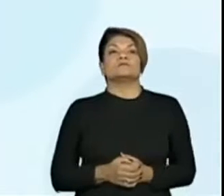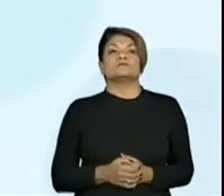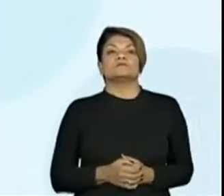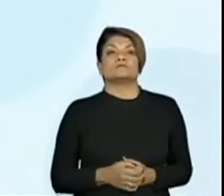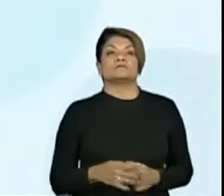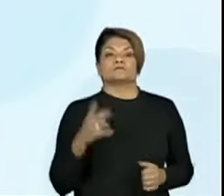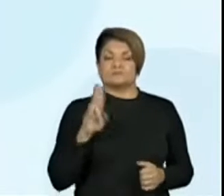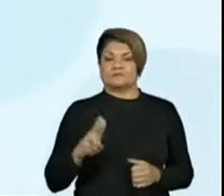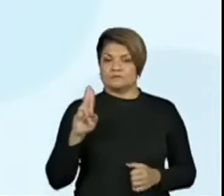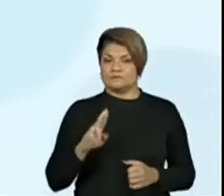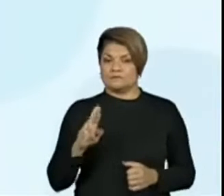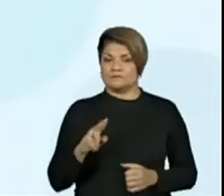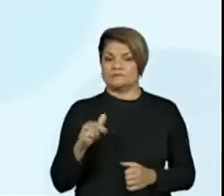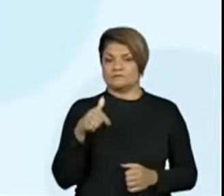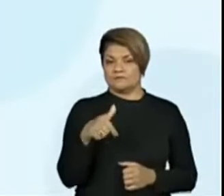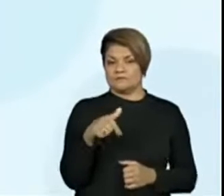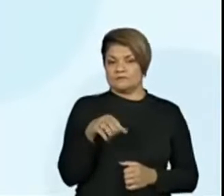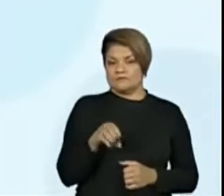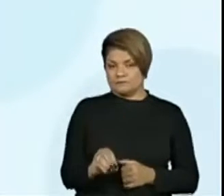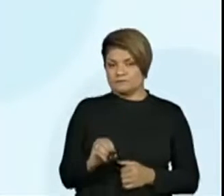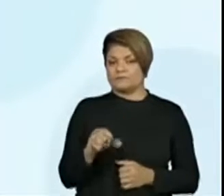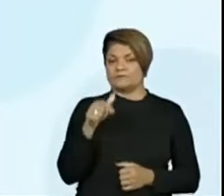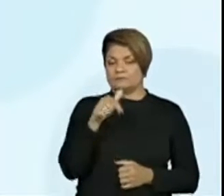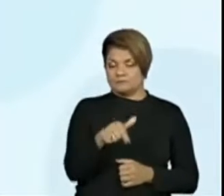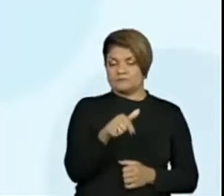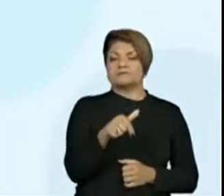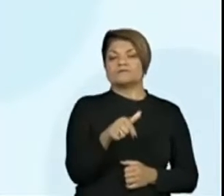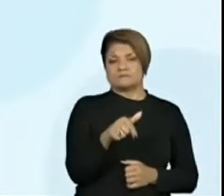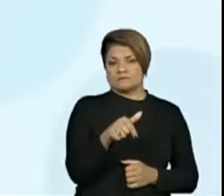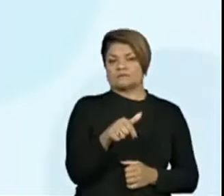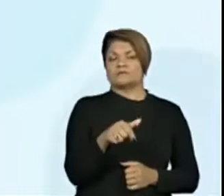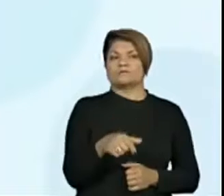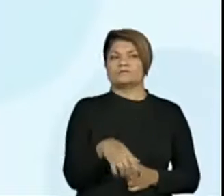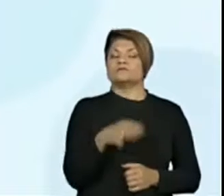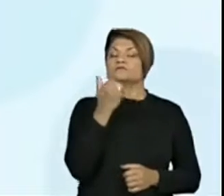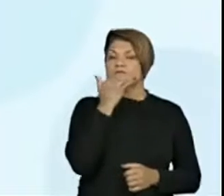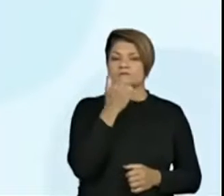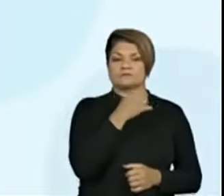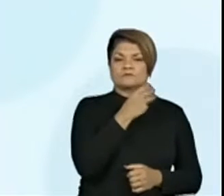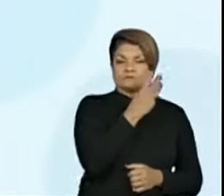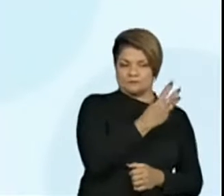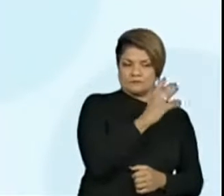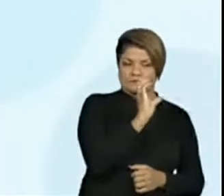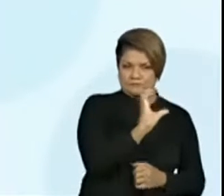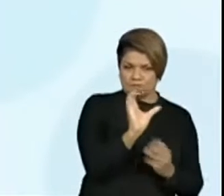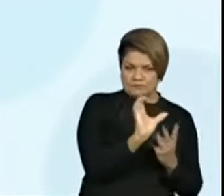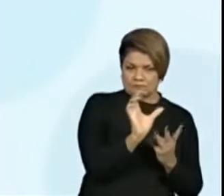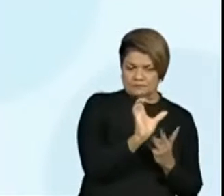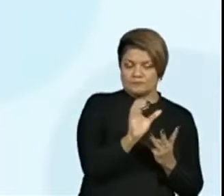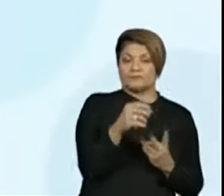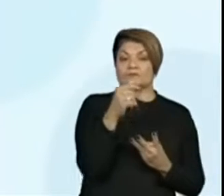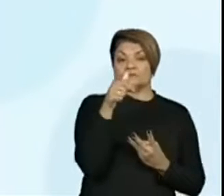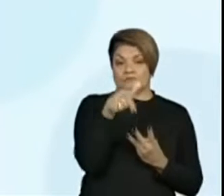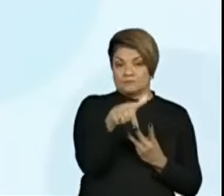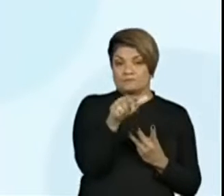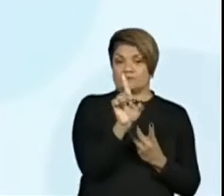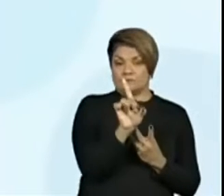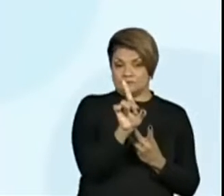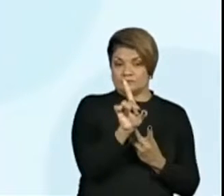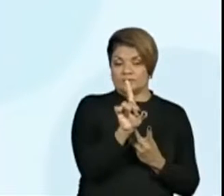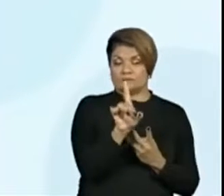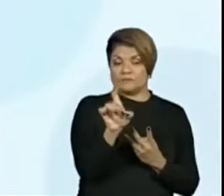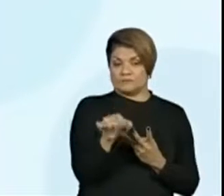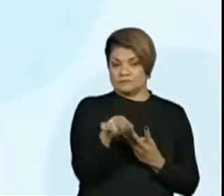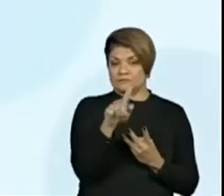que é de 7 dezenas, 3 centenas no caso aqui. 7 dezenas e 9